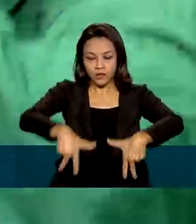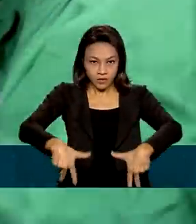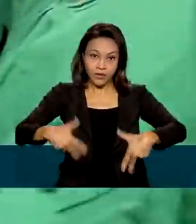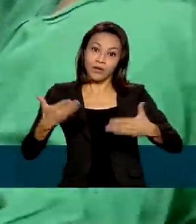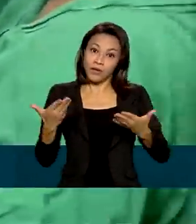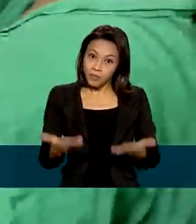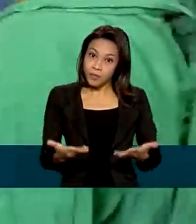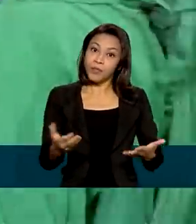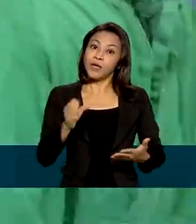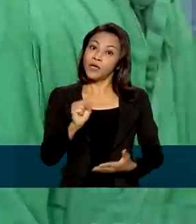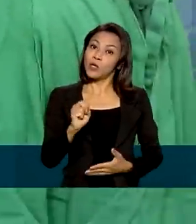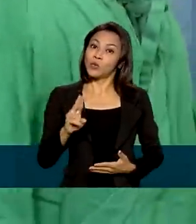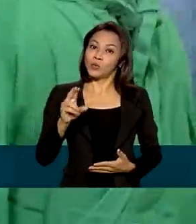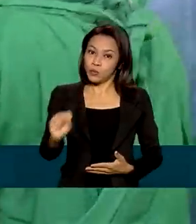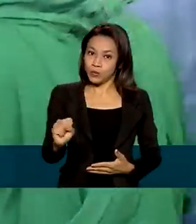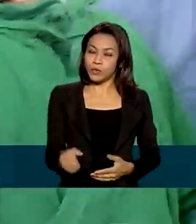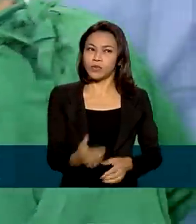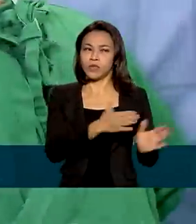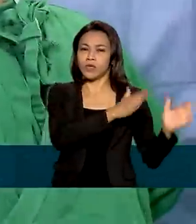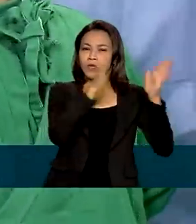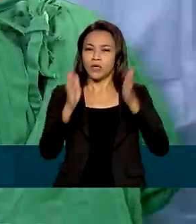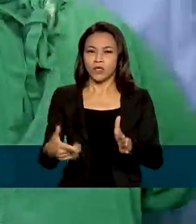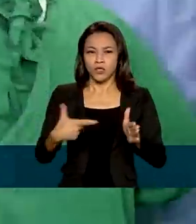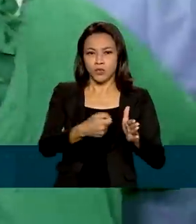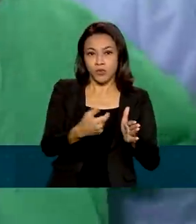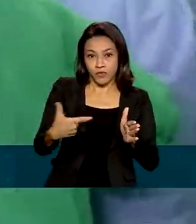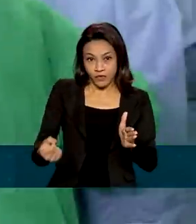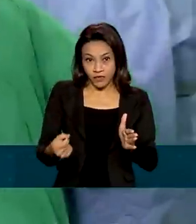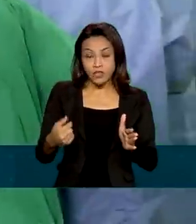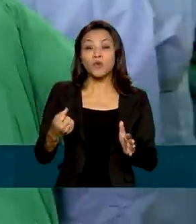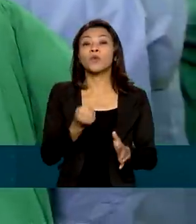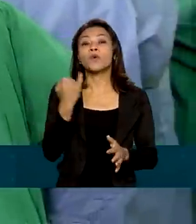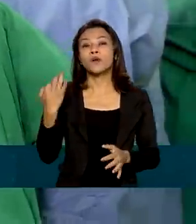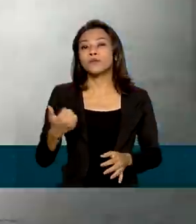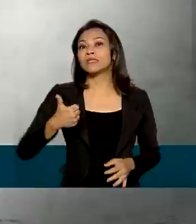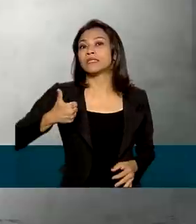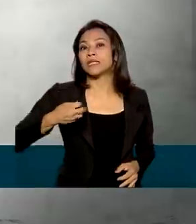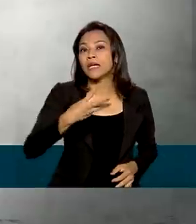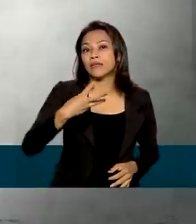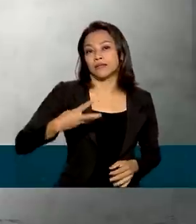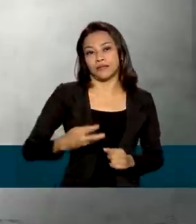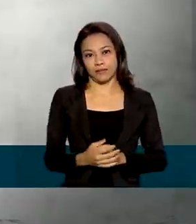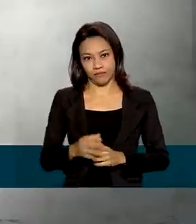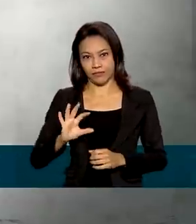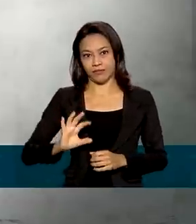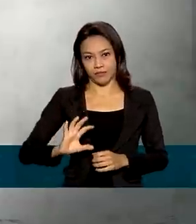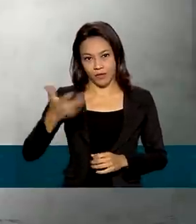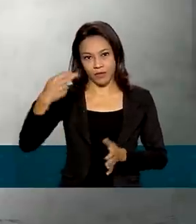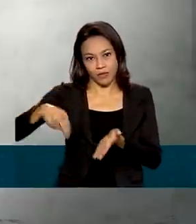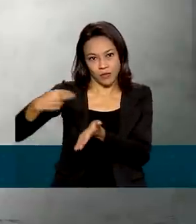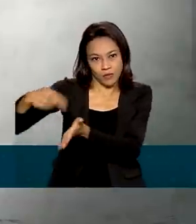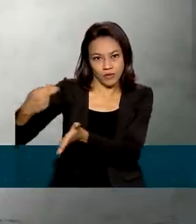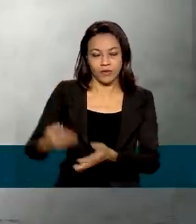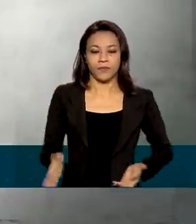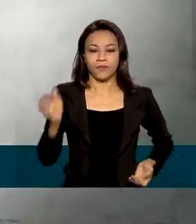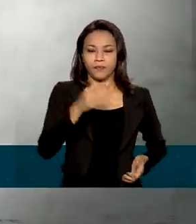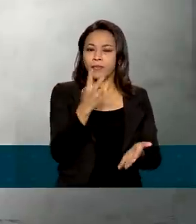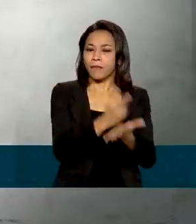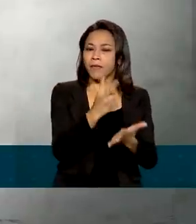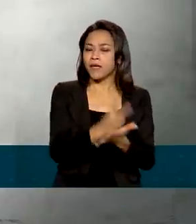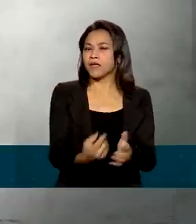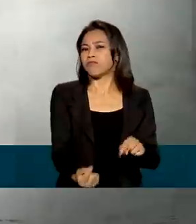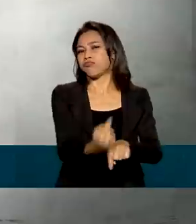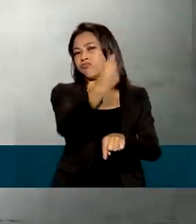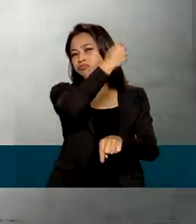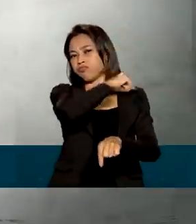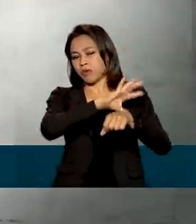Em 2020, foram cerca de 13 mil procedimentos. Mesmo com a queda no número de doações no início da pandemia, não